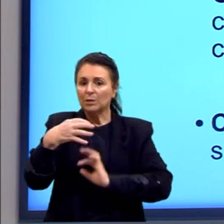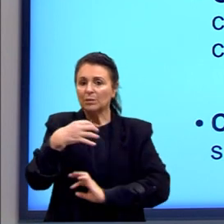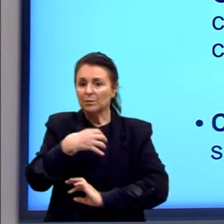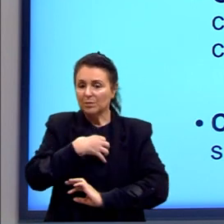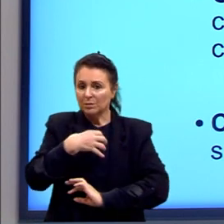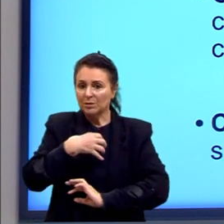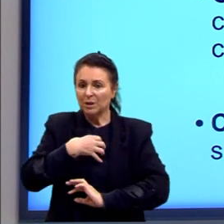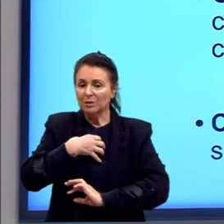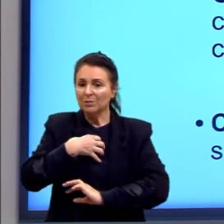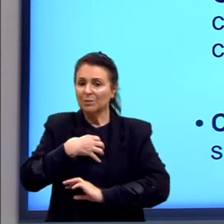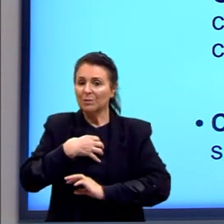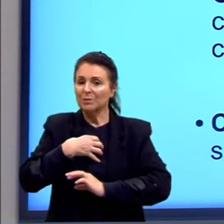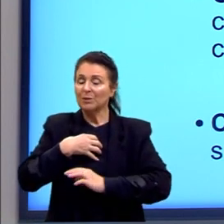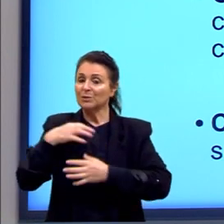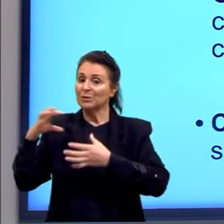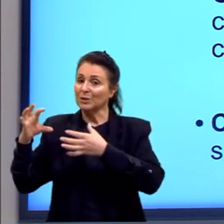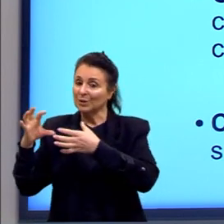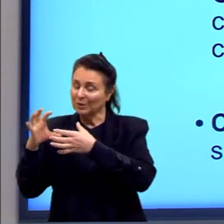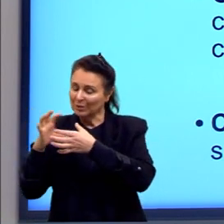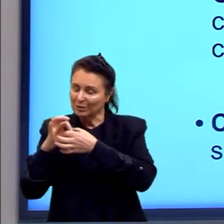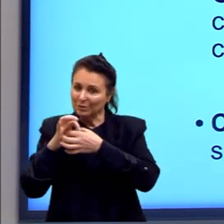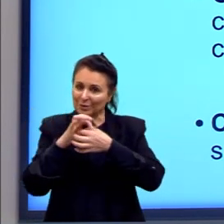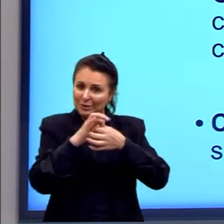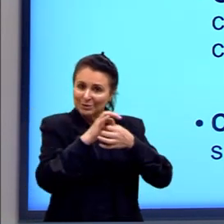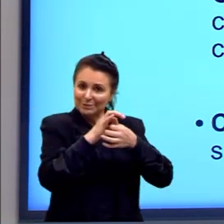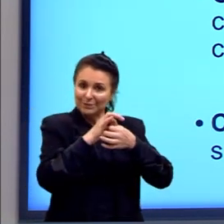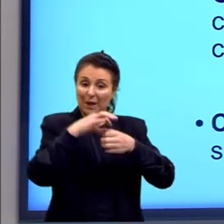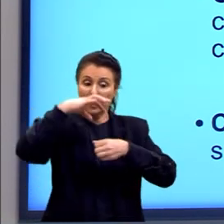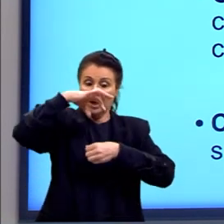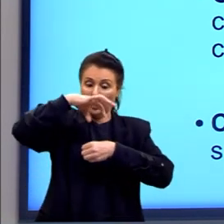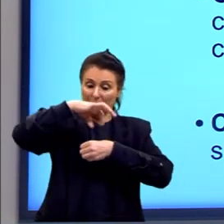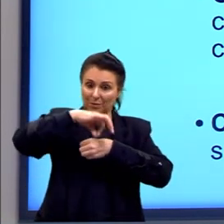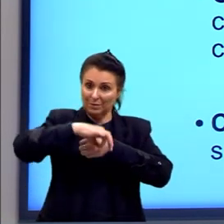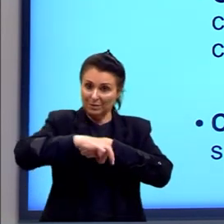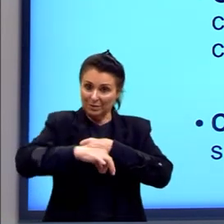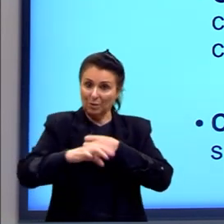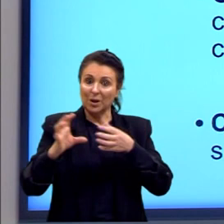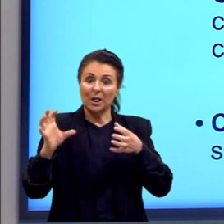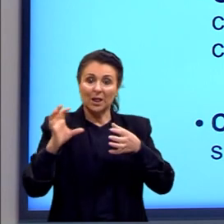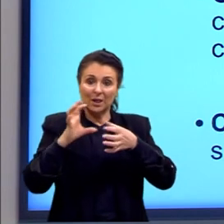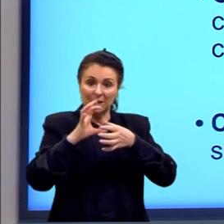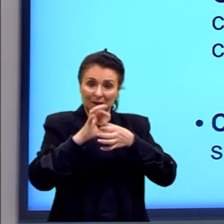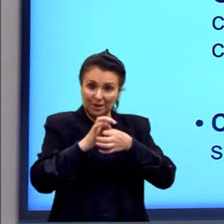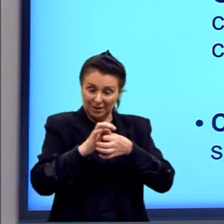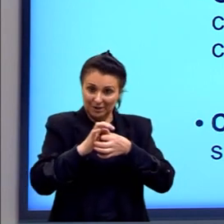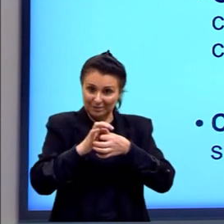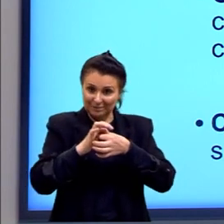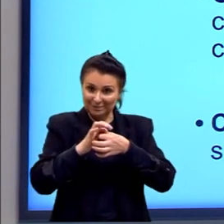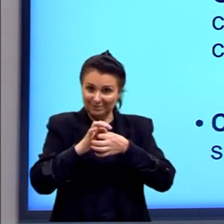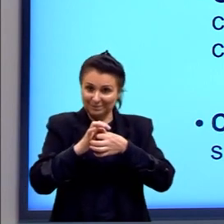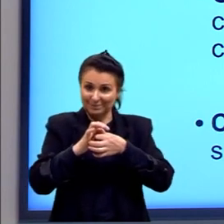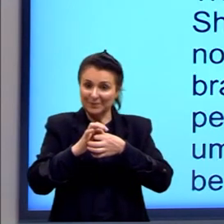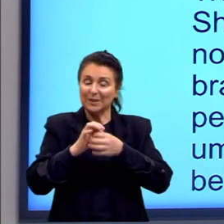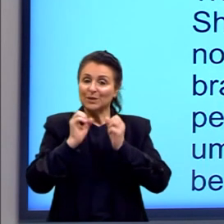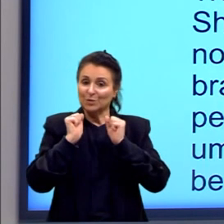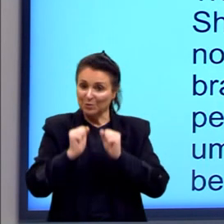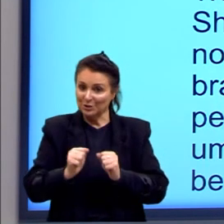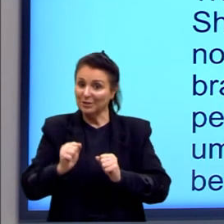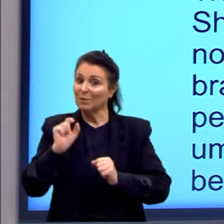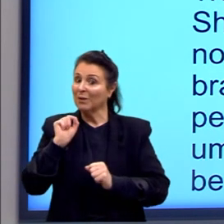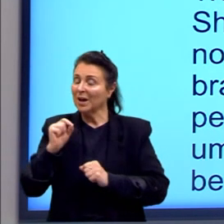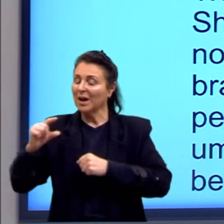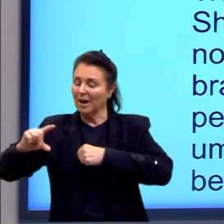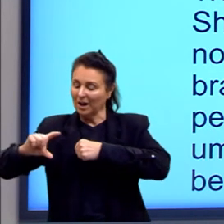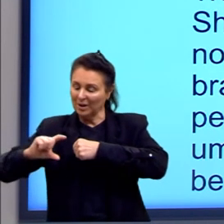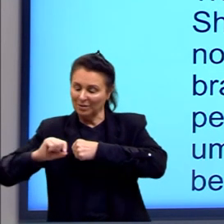coerente. Então, a coesão vai fazer essa ligação para que a gente possa ter coerência.